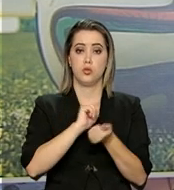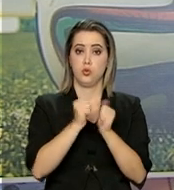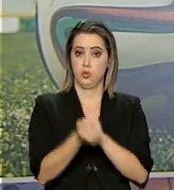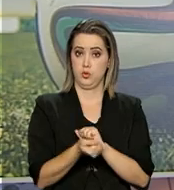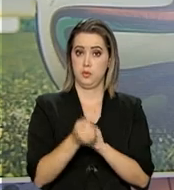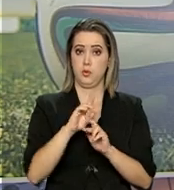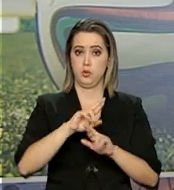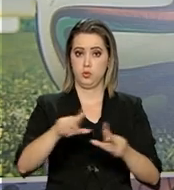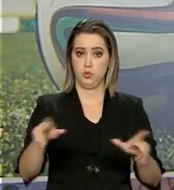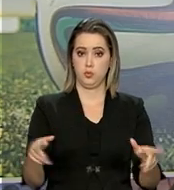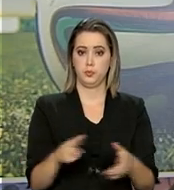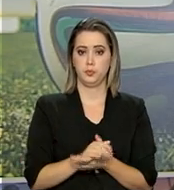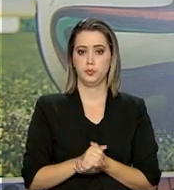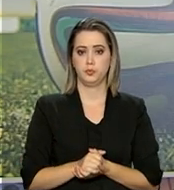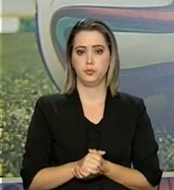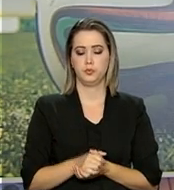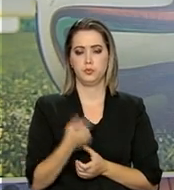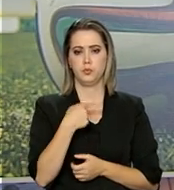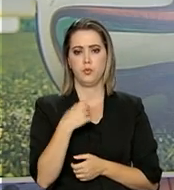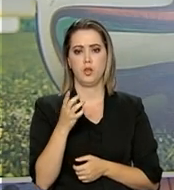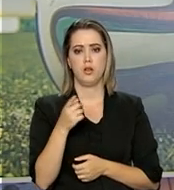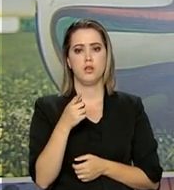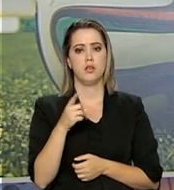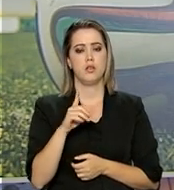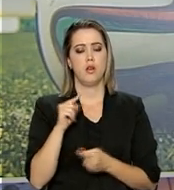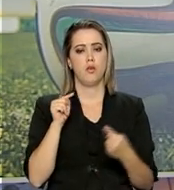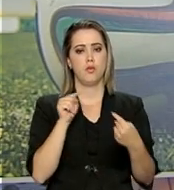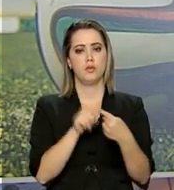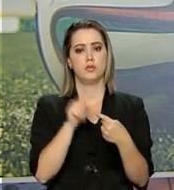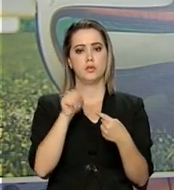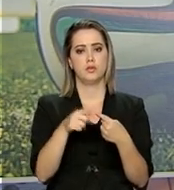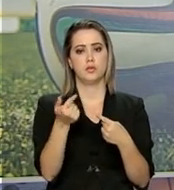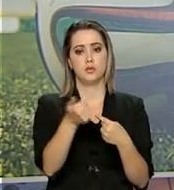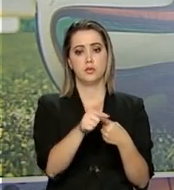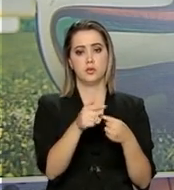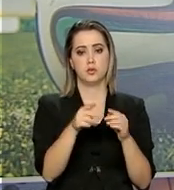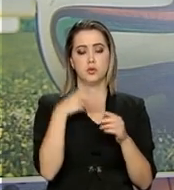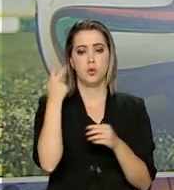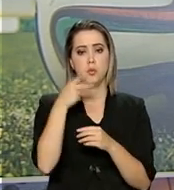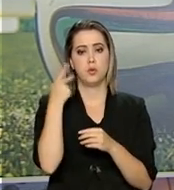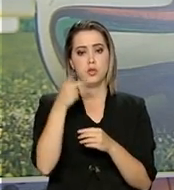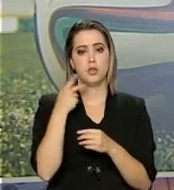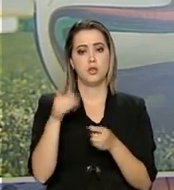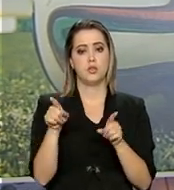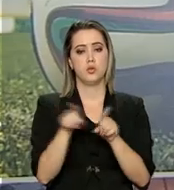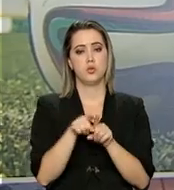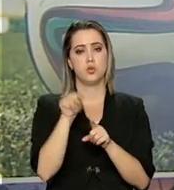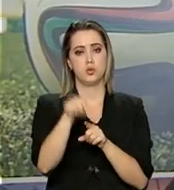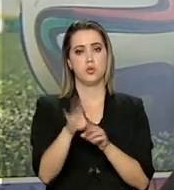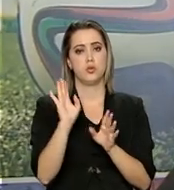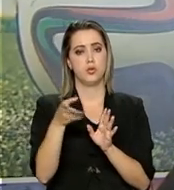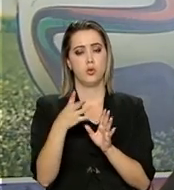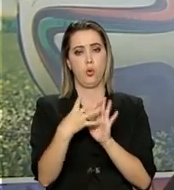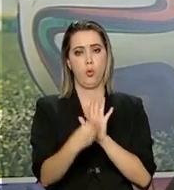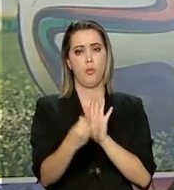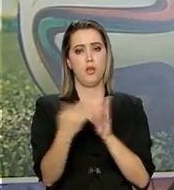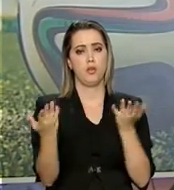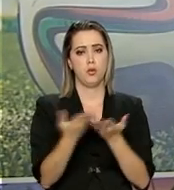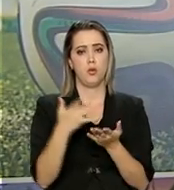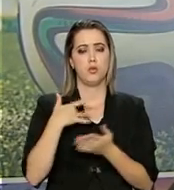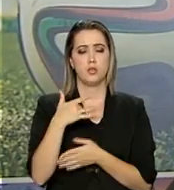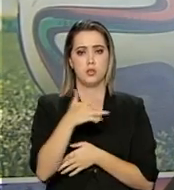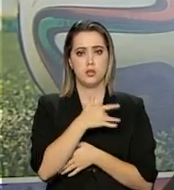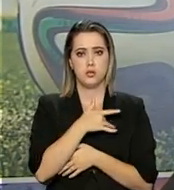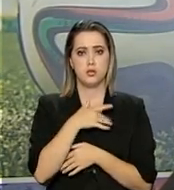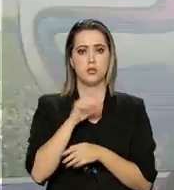intenção do Ministério do Esporte era que existisse para a política pública de esporte um sistema semelhante ao que já existe na saúde